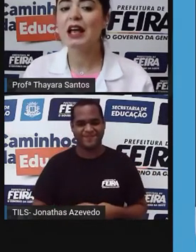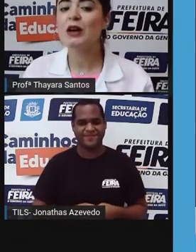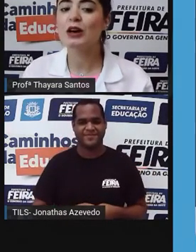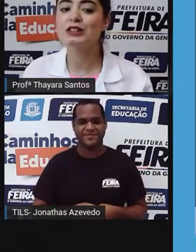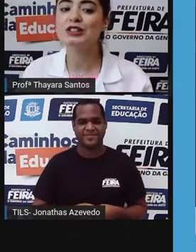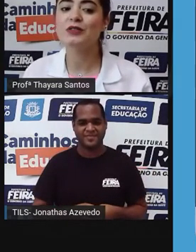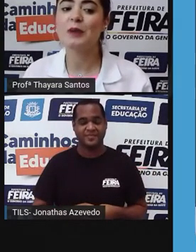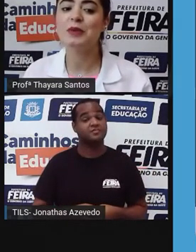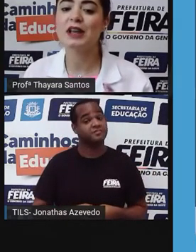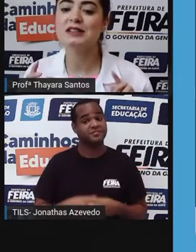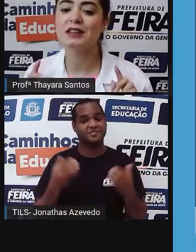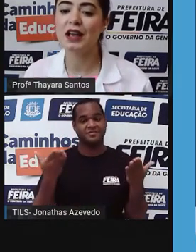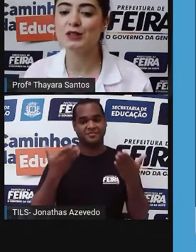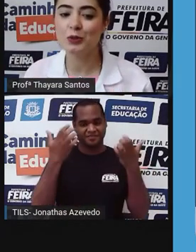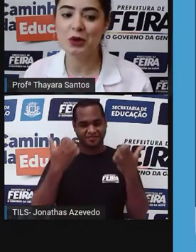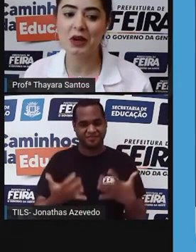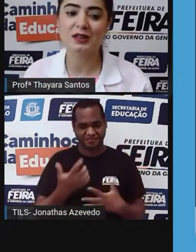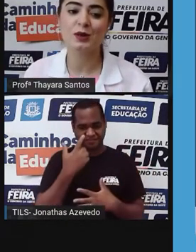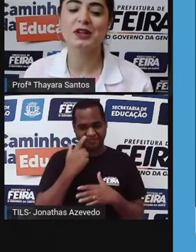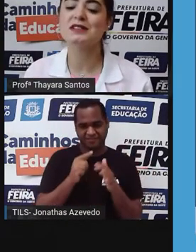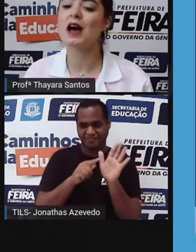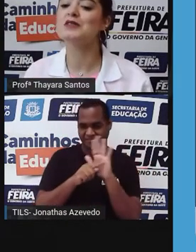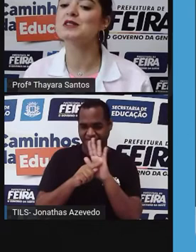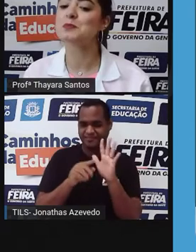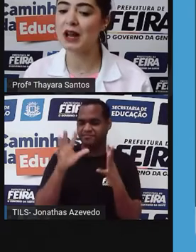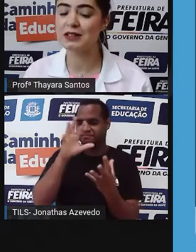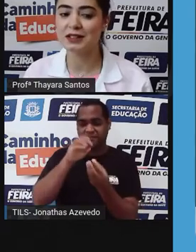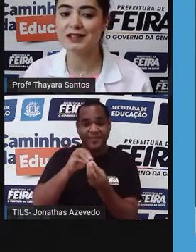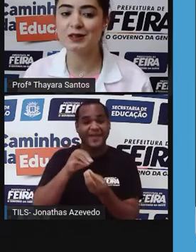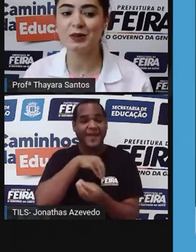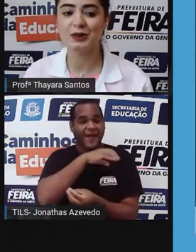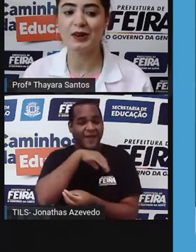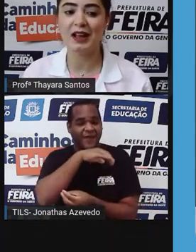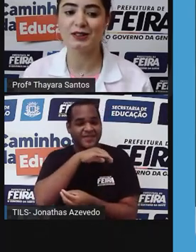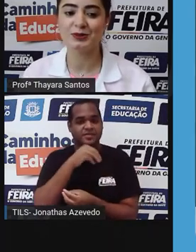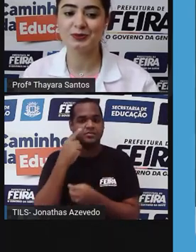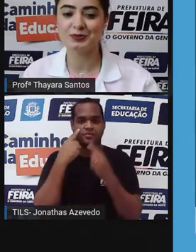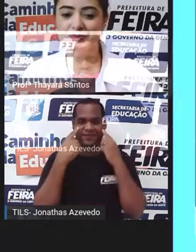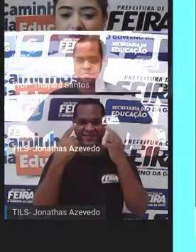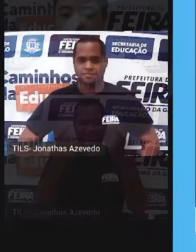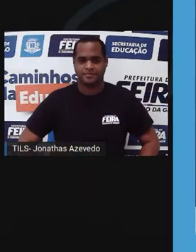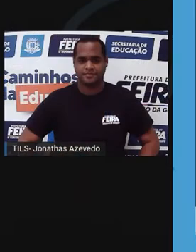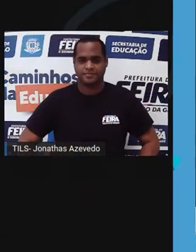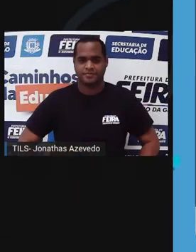E agora a gente vai pra esse resuminho aí sobre as aves. Preste atenção do outro lado.